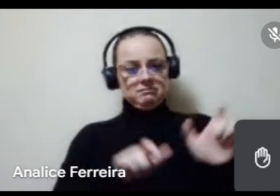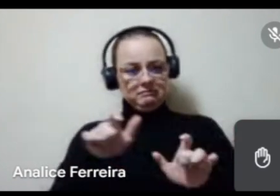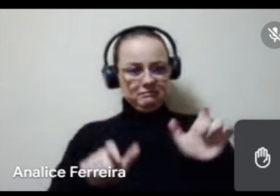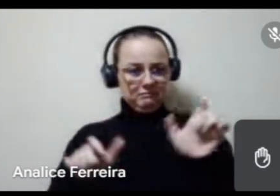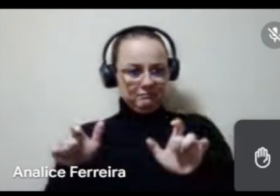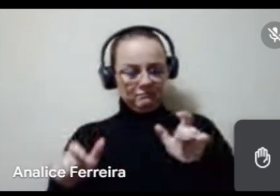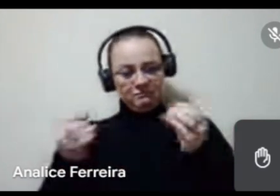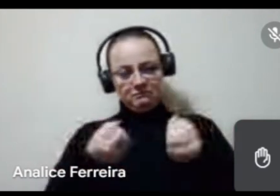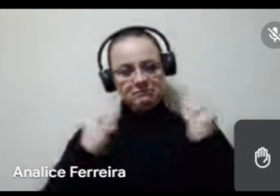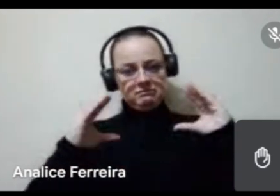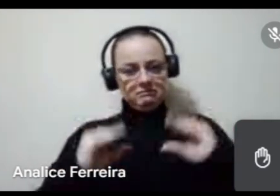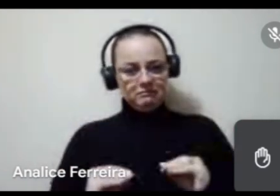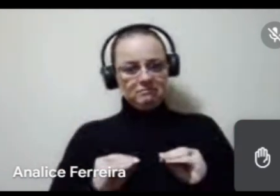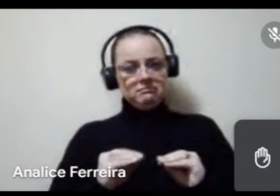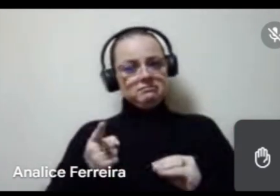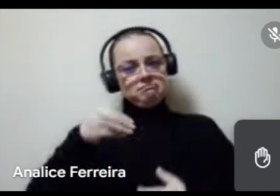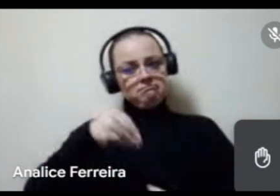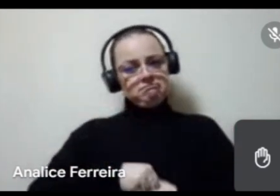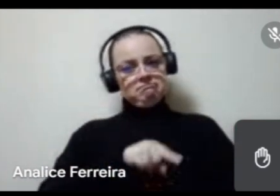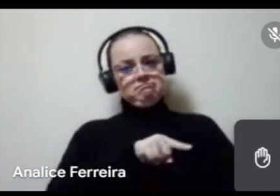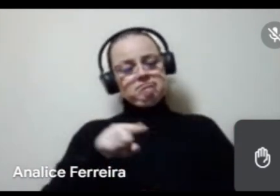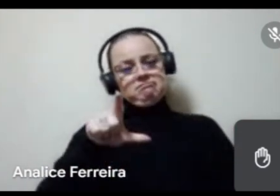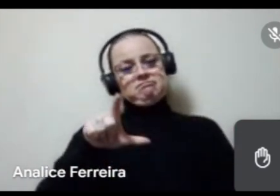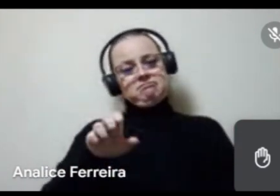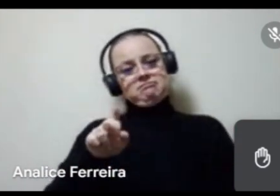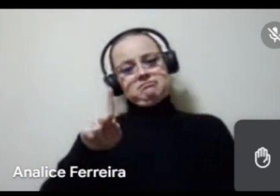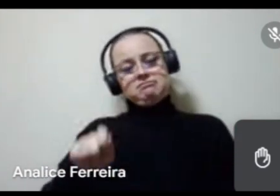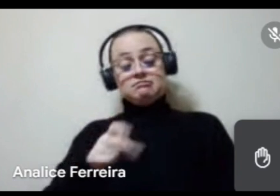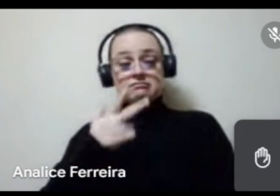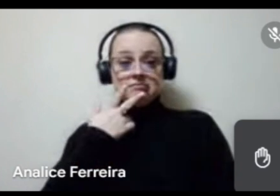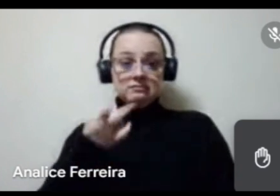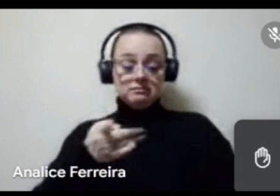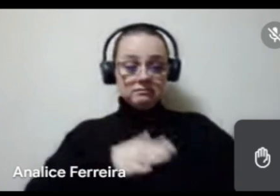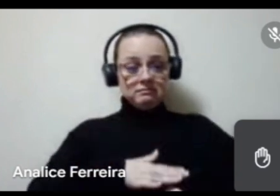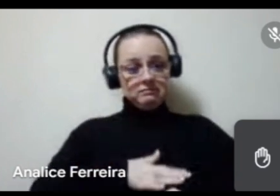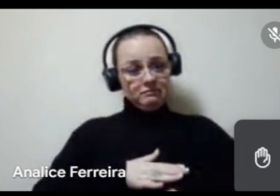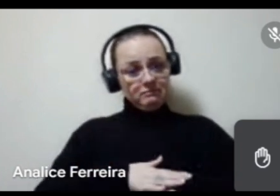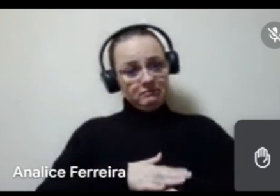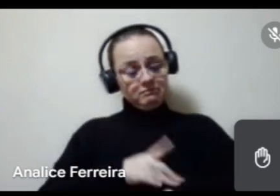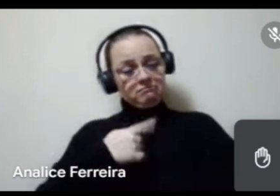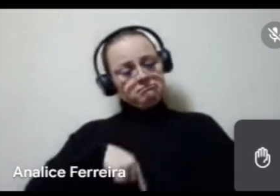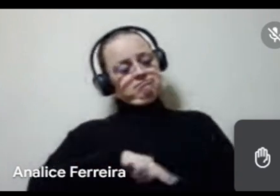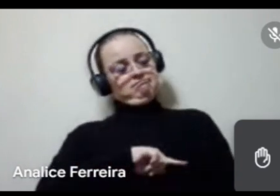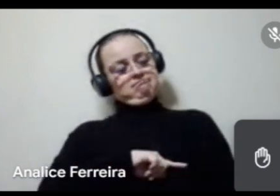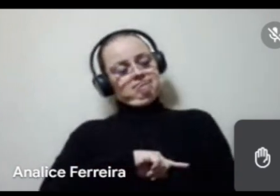bem dentro disso que a Leca falou, esse momento, gente, a gente está